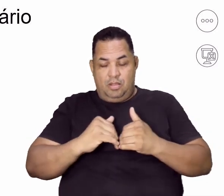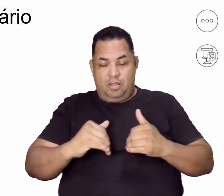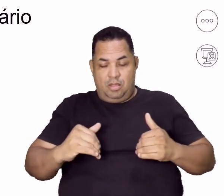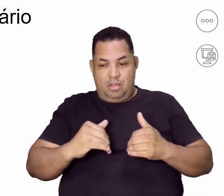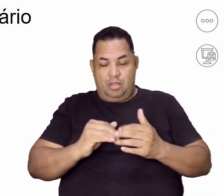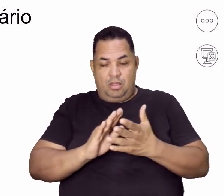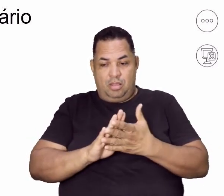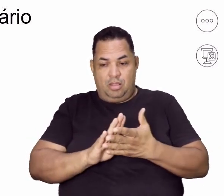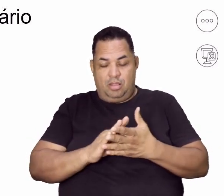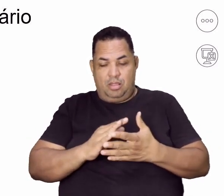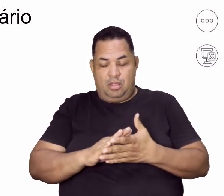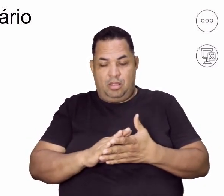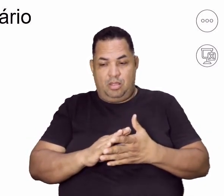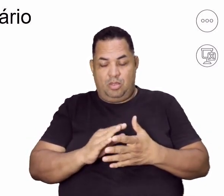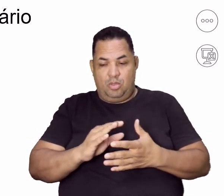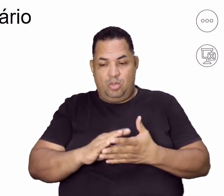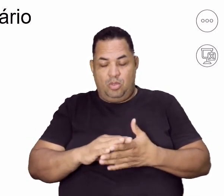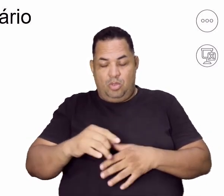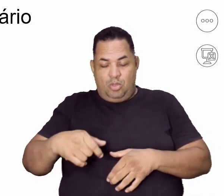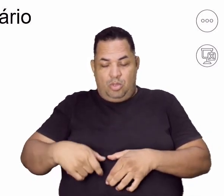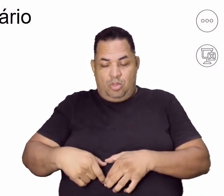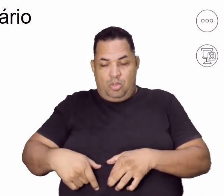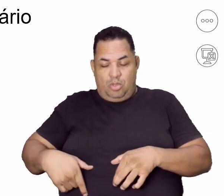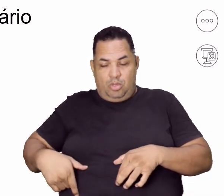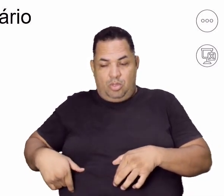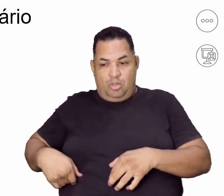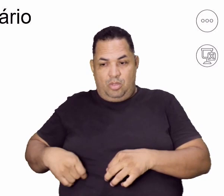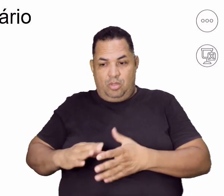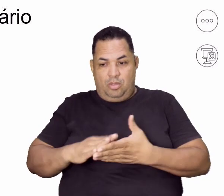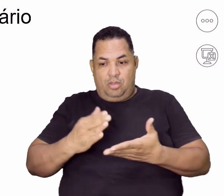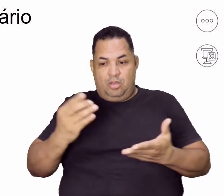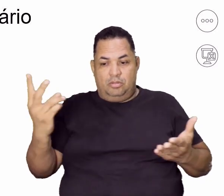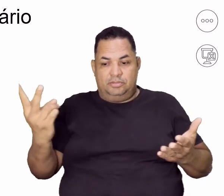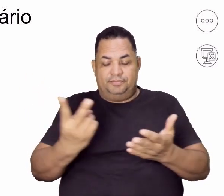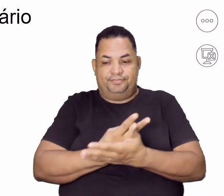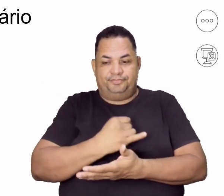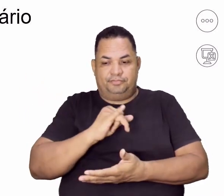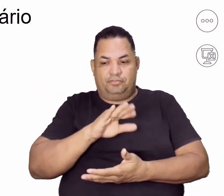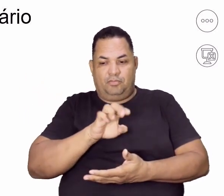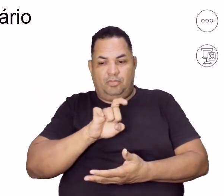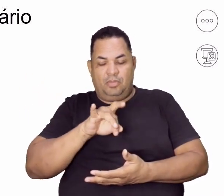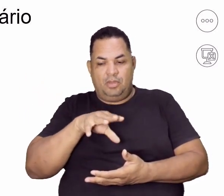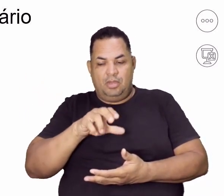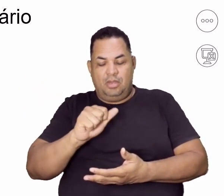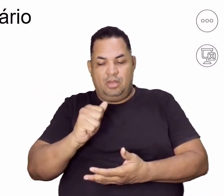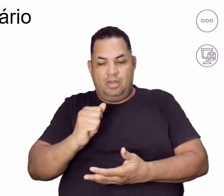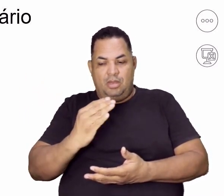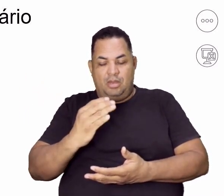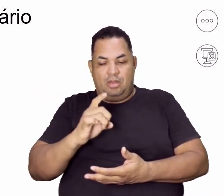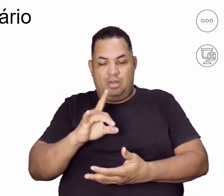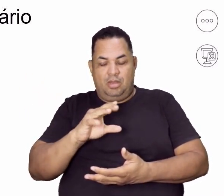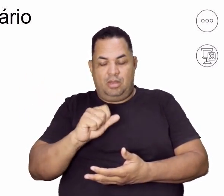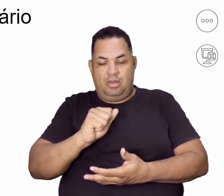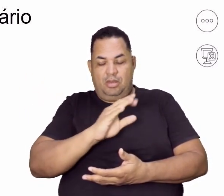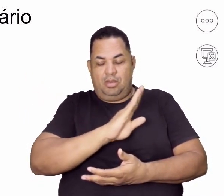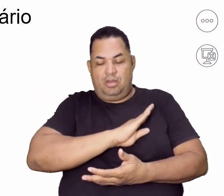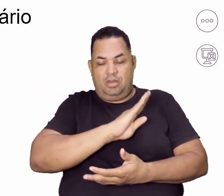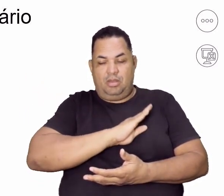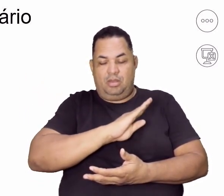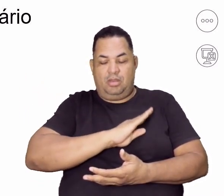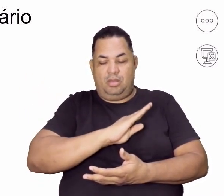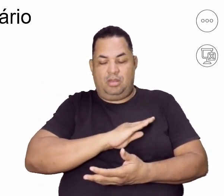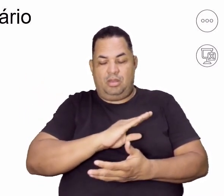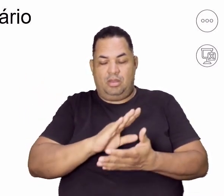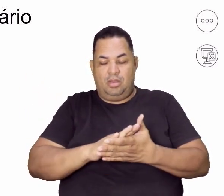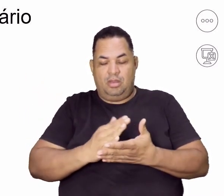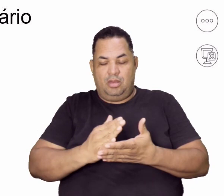gástricas, eu tenho também, pode causar aí arritmias cardíacas, né? Aquela aceleração descompensada aí